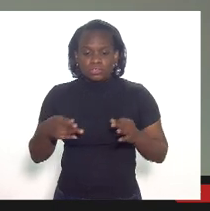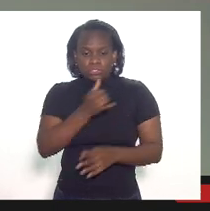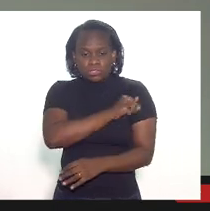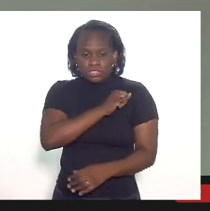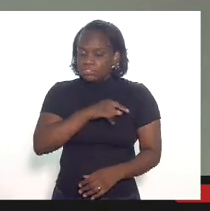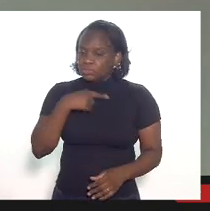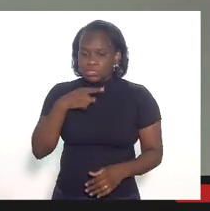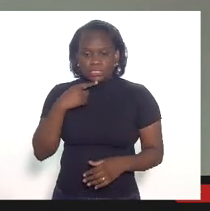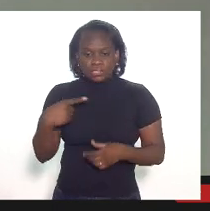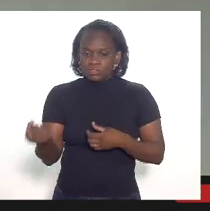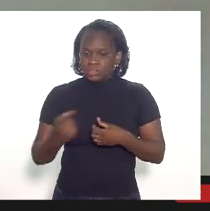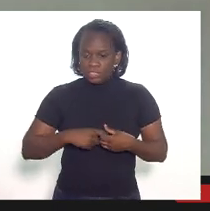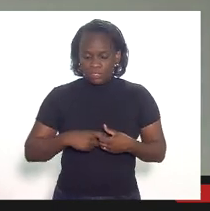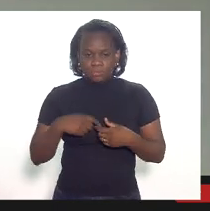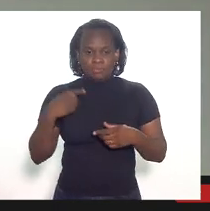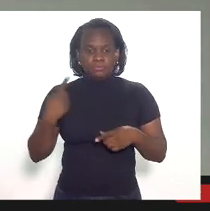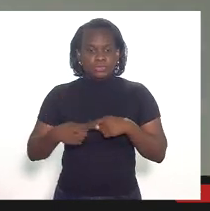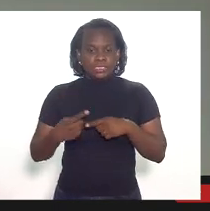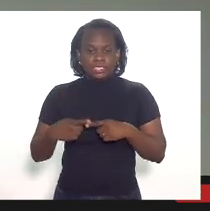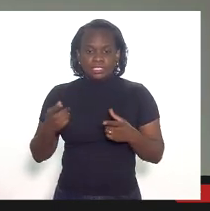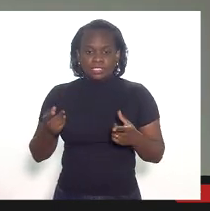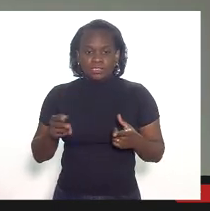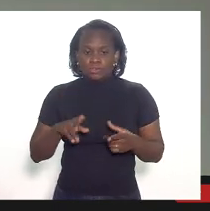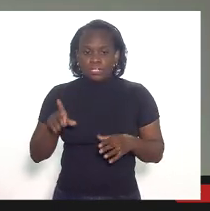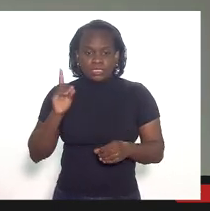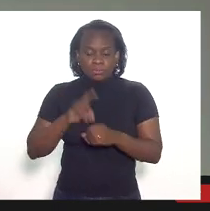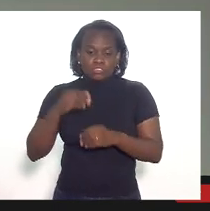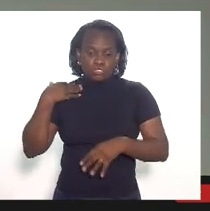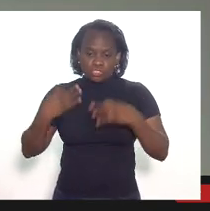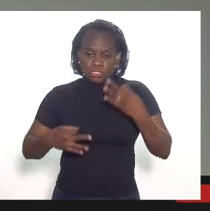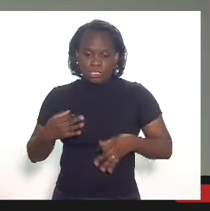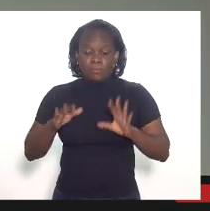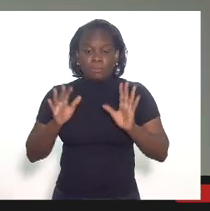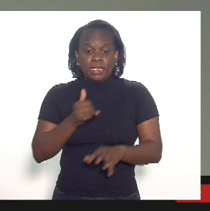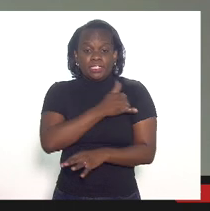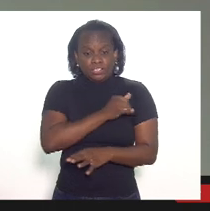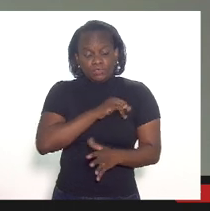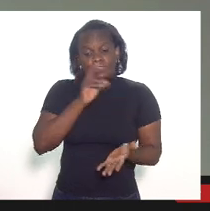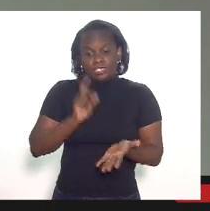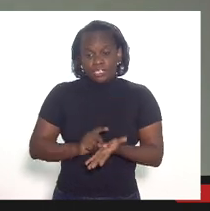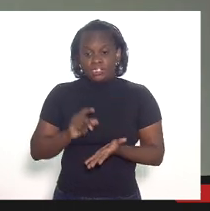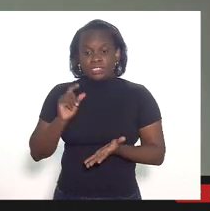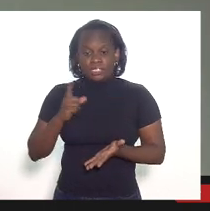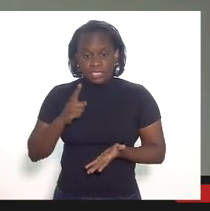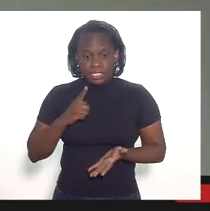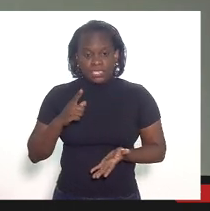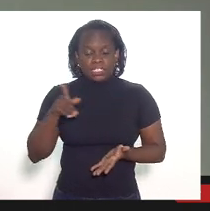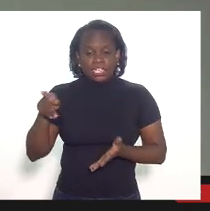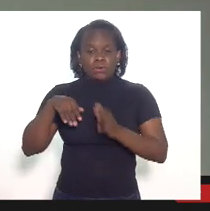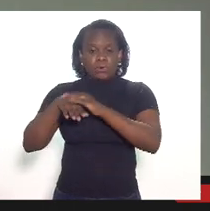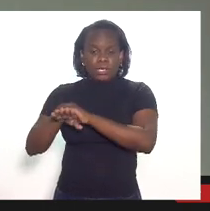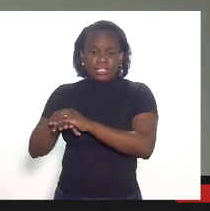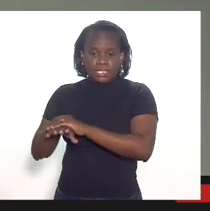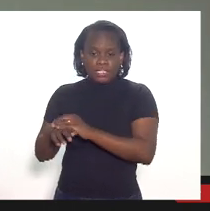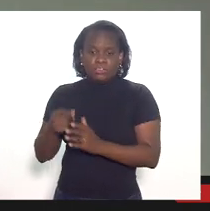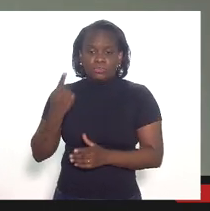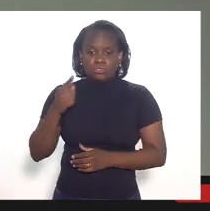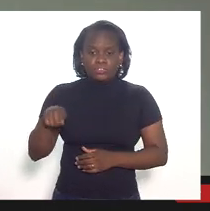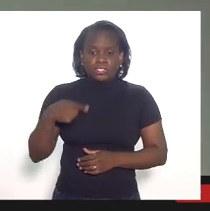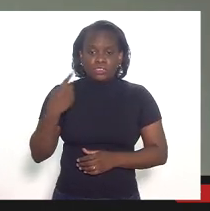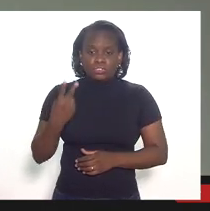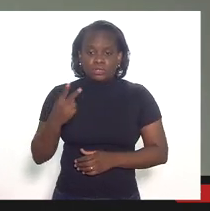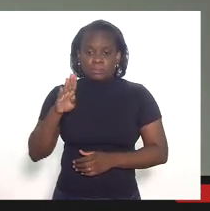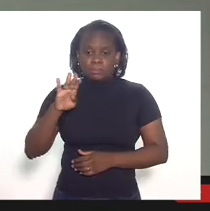recuperar isso, até porque não são na prática depósitos judiciais, mas o Rio de Janeiro é bem verdade, tem lá acumulados 1,2